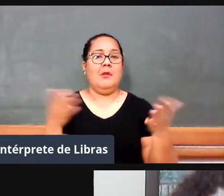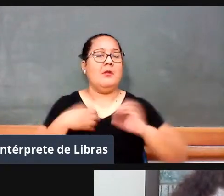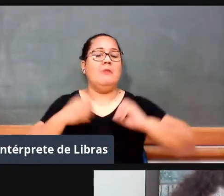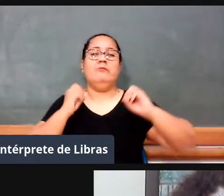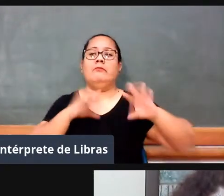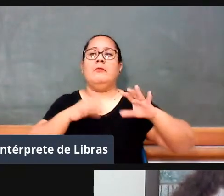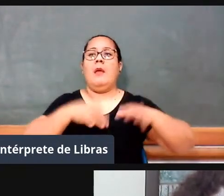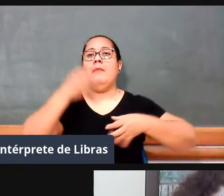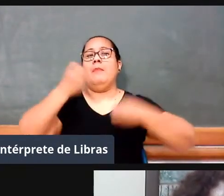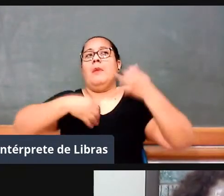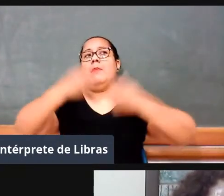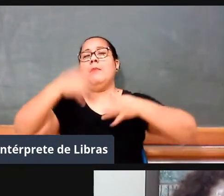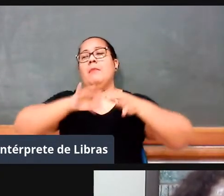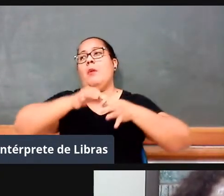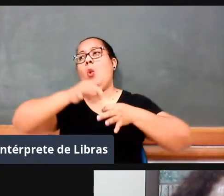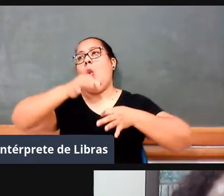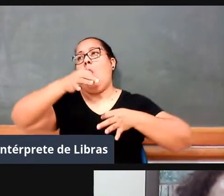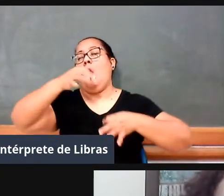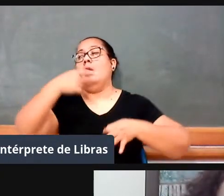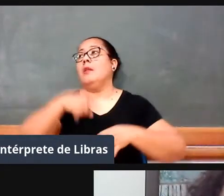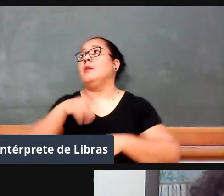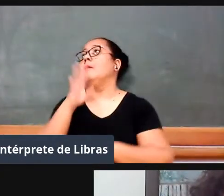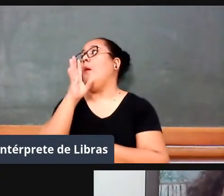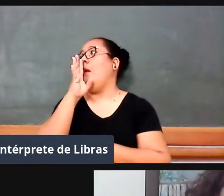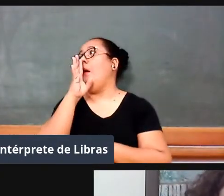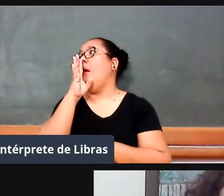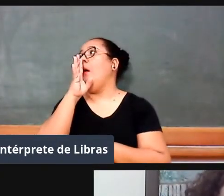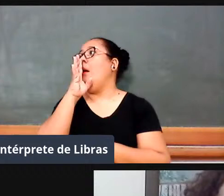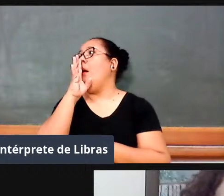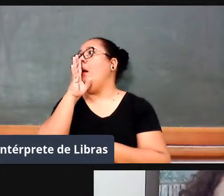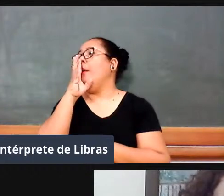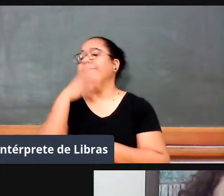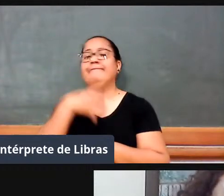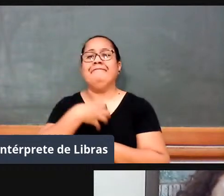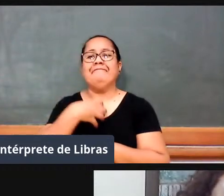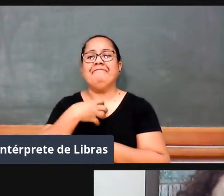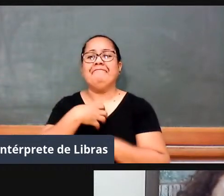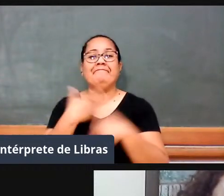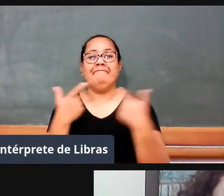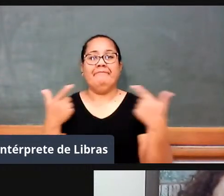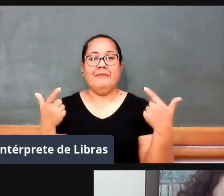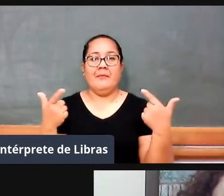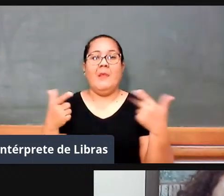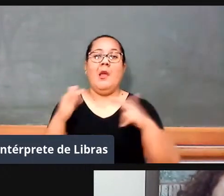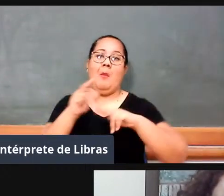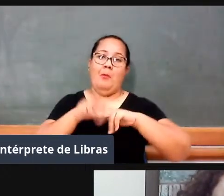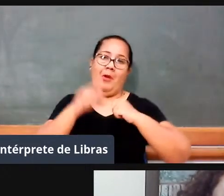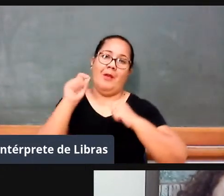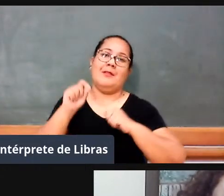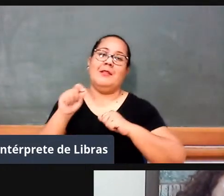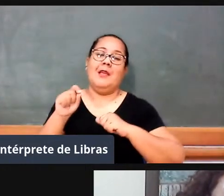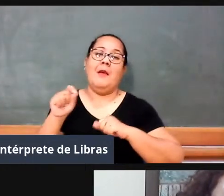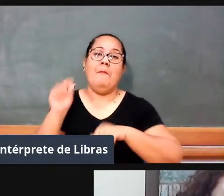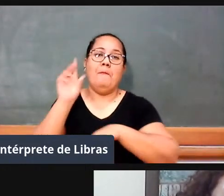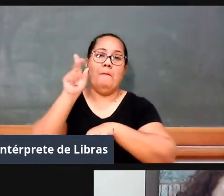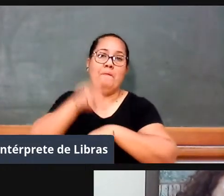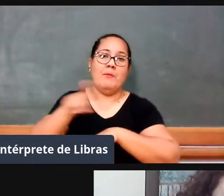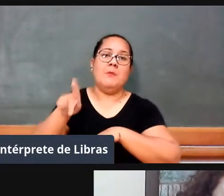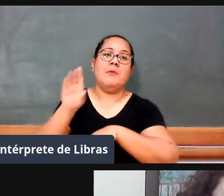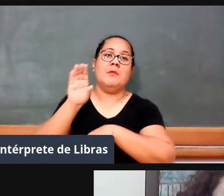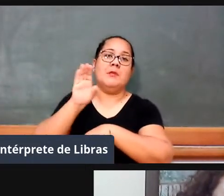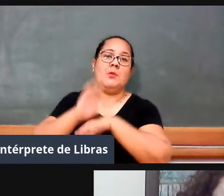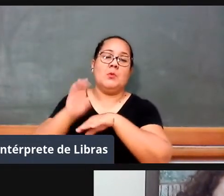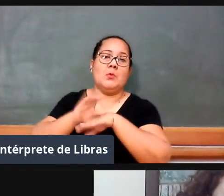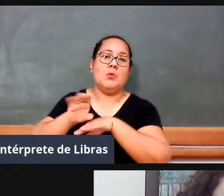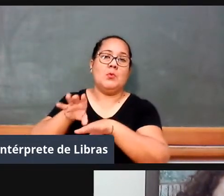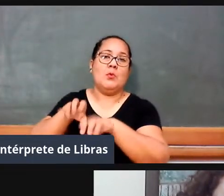mas isso tem a ver com a formação do professor, né, nesse sentido de articular com as coisas de